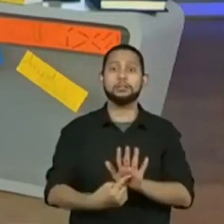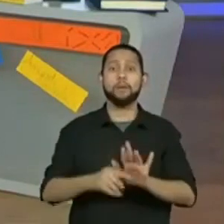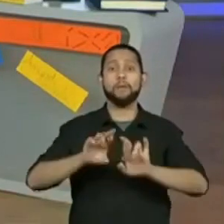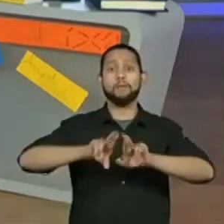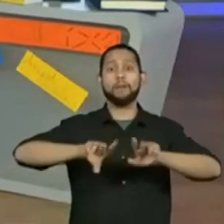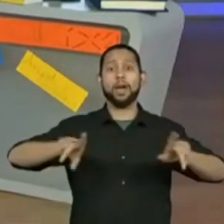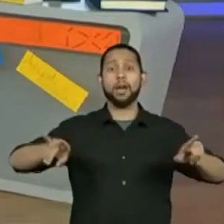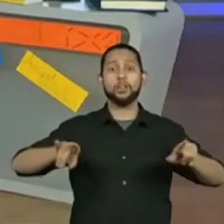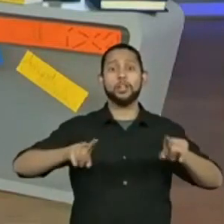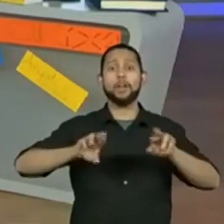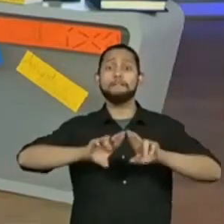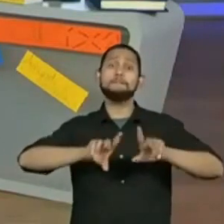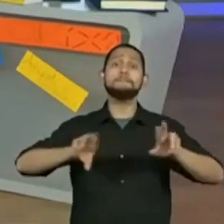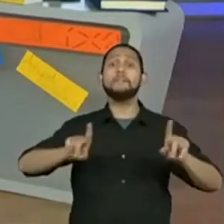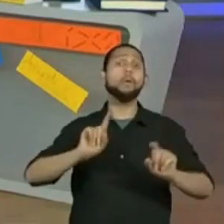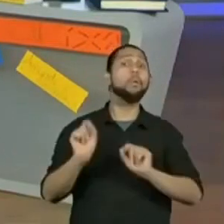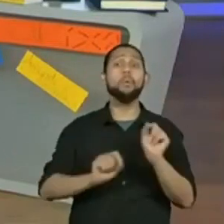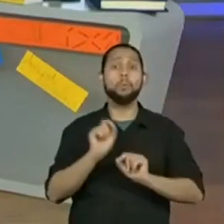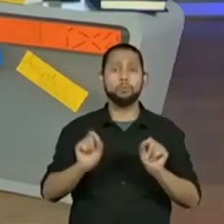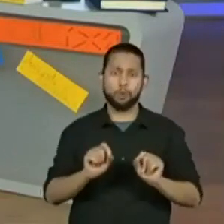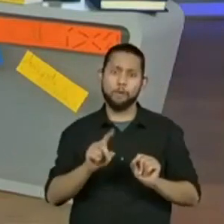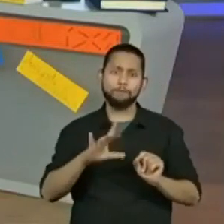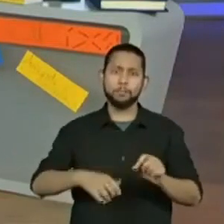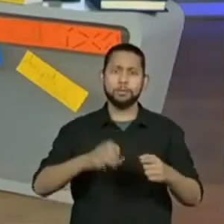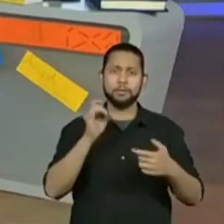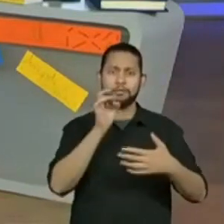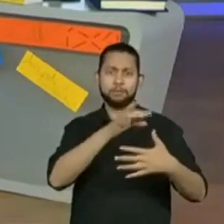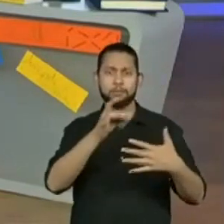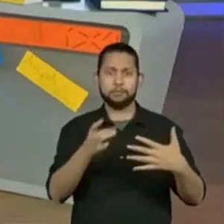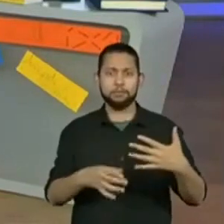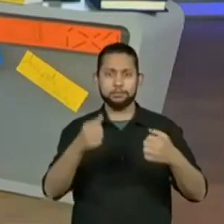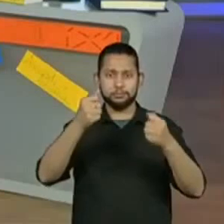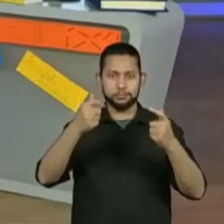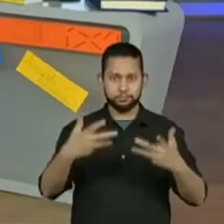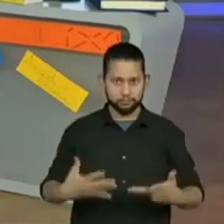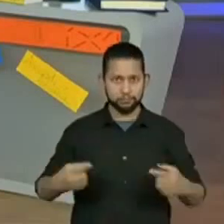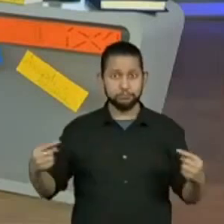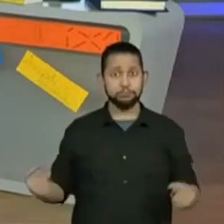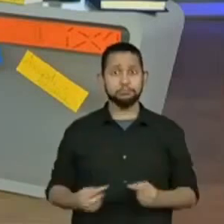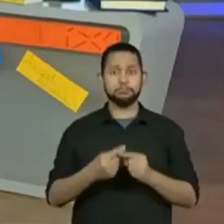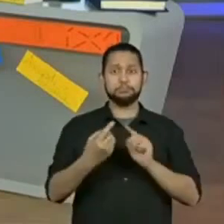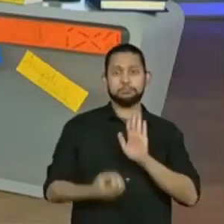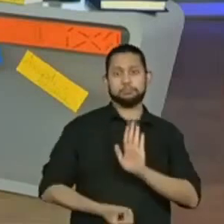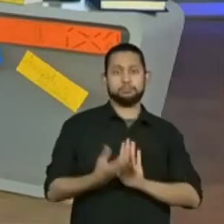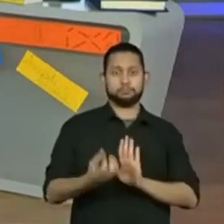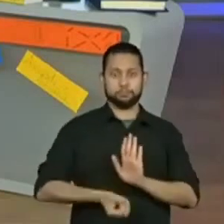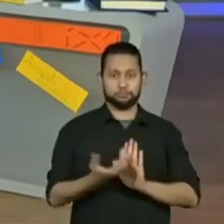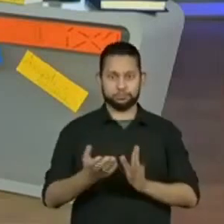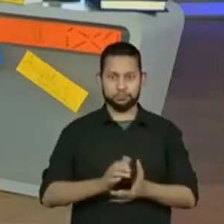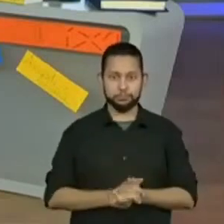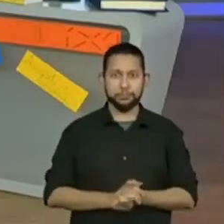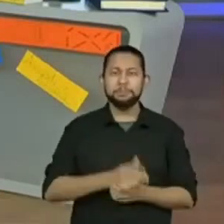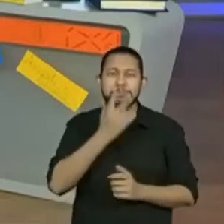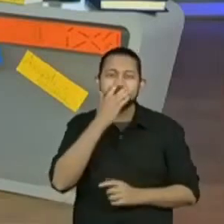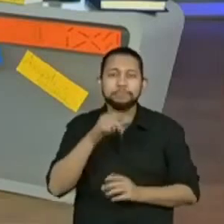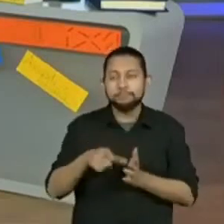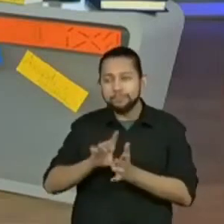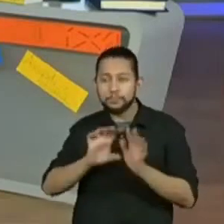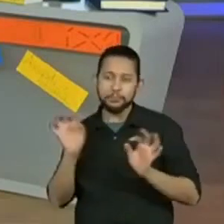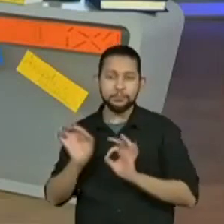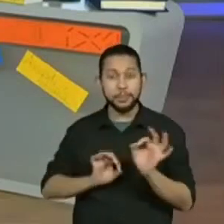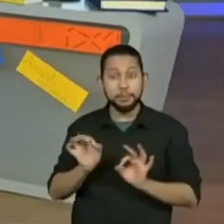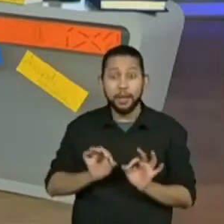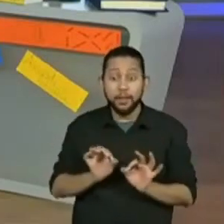os participantes e alguns elementos importantes que devem compor o nosso sarau. Então, gente está, tipo assim, naquela preparação,